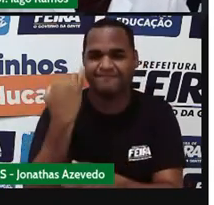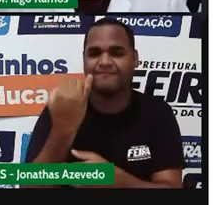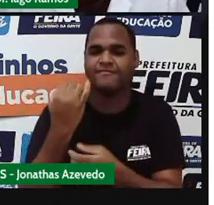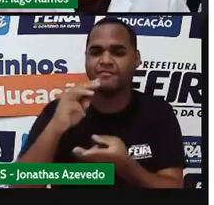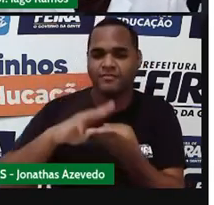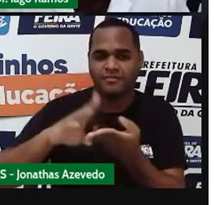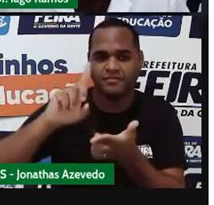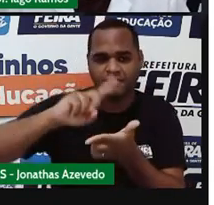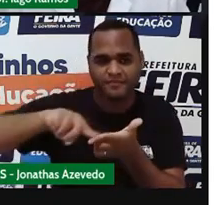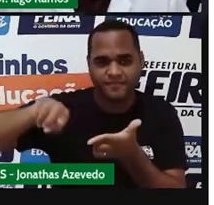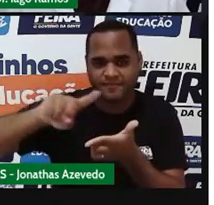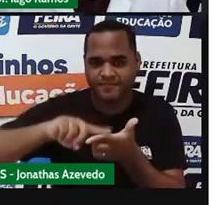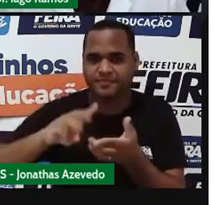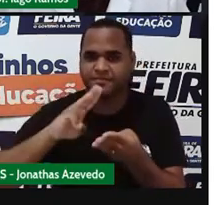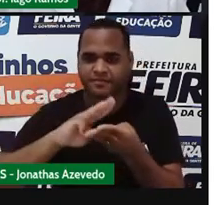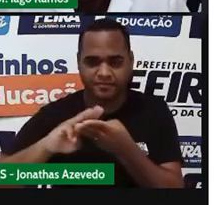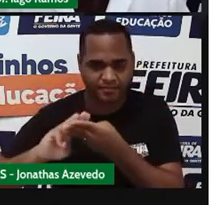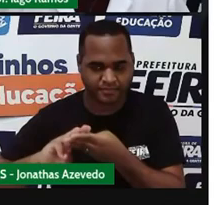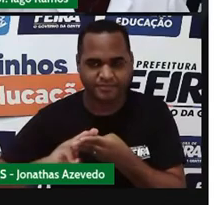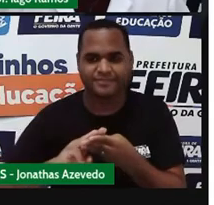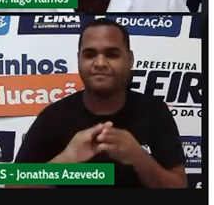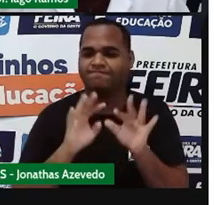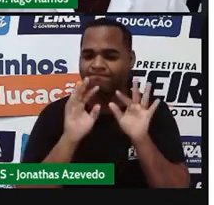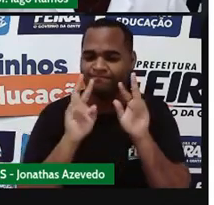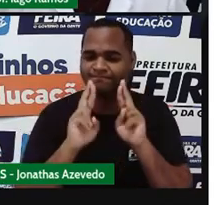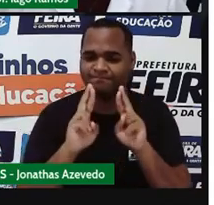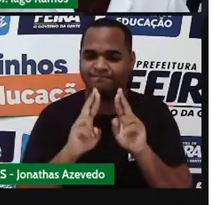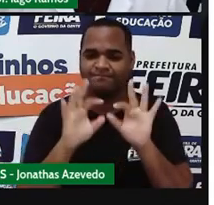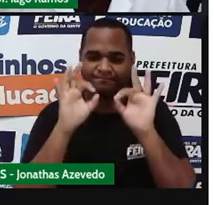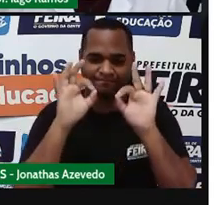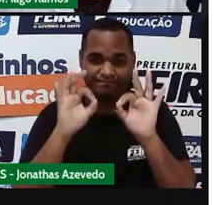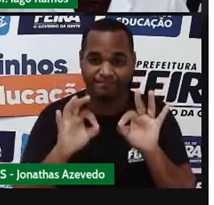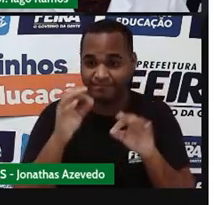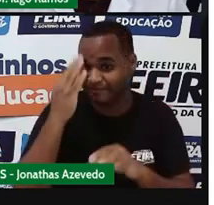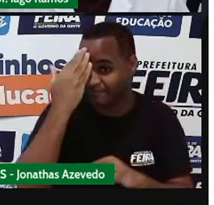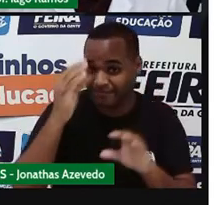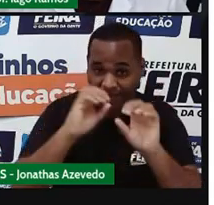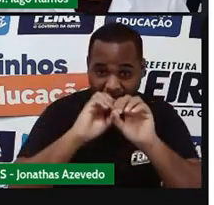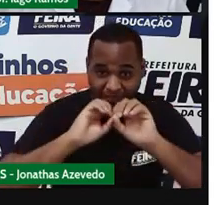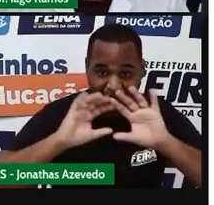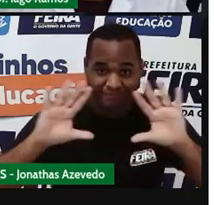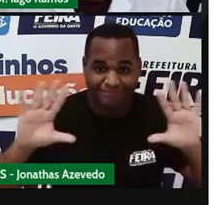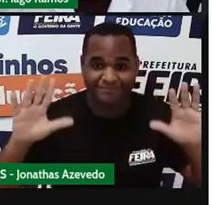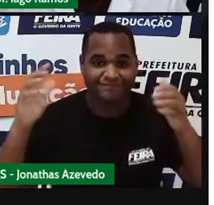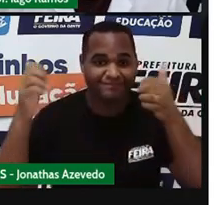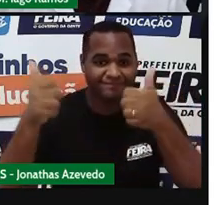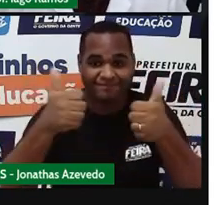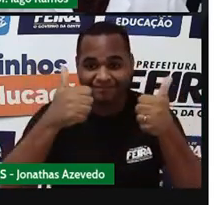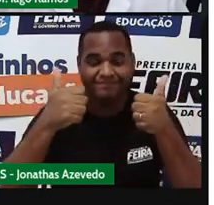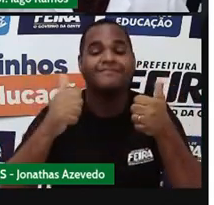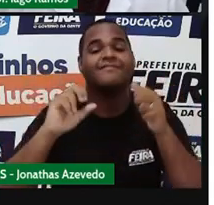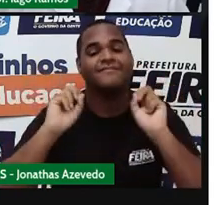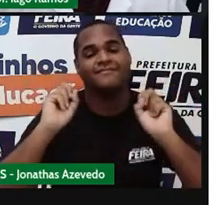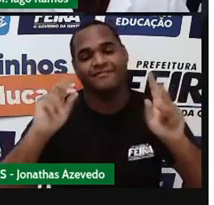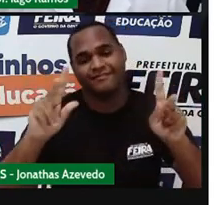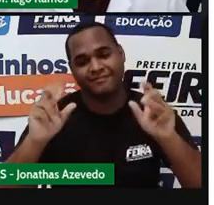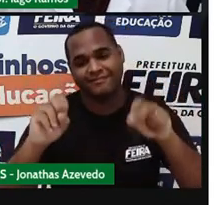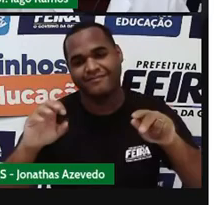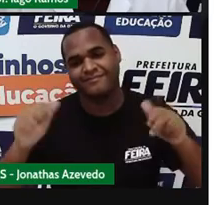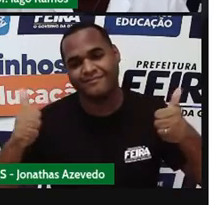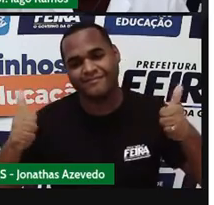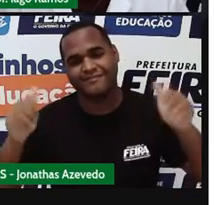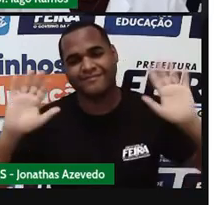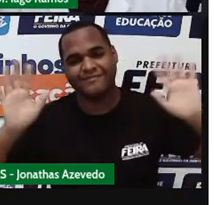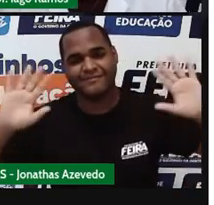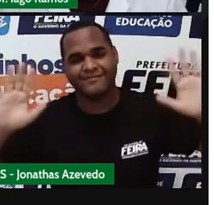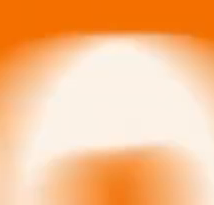que matemática não é problema matemática é solução entendeu isso? de uma vez por todas então é isso aí até mais